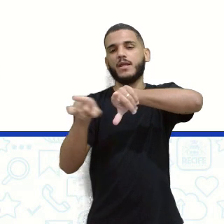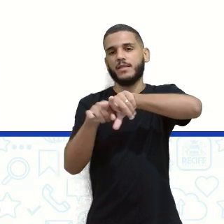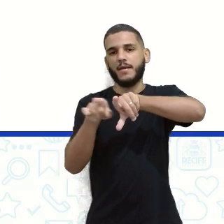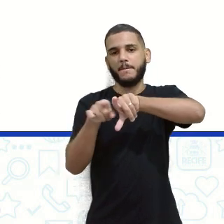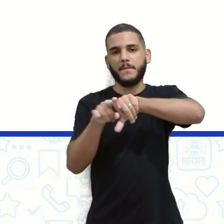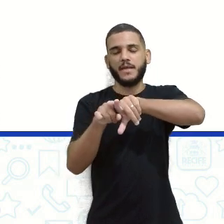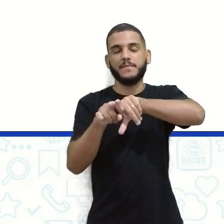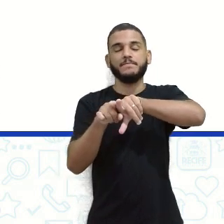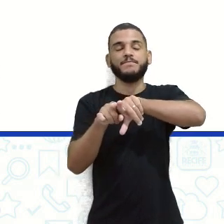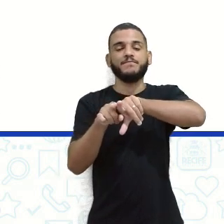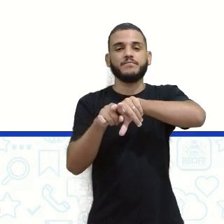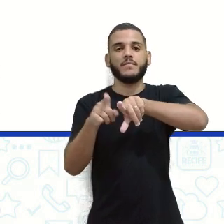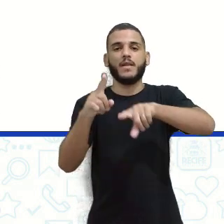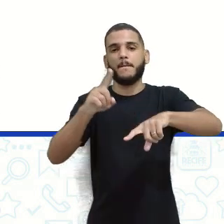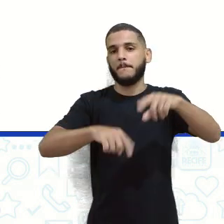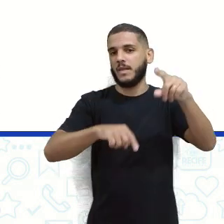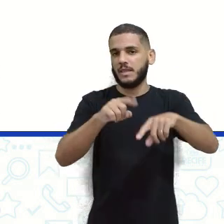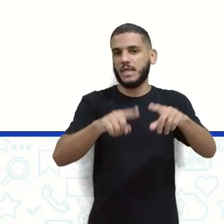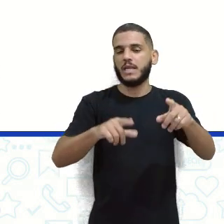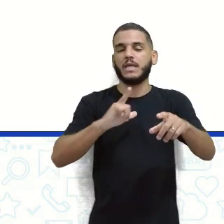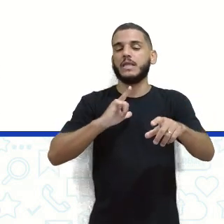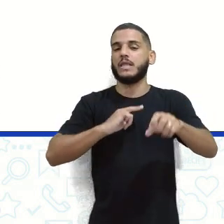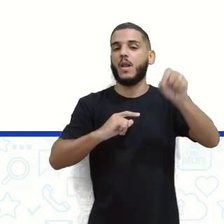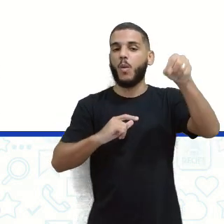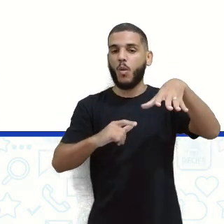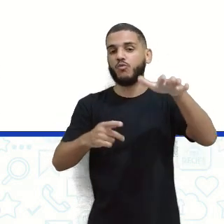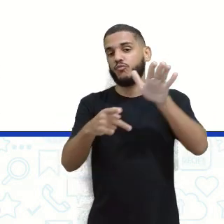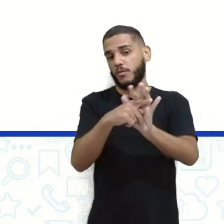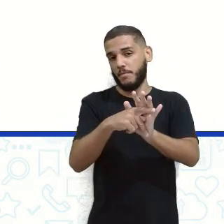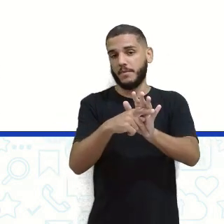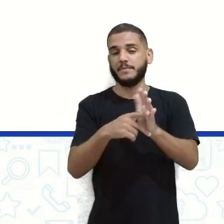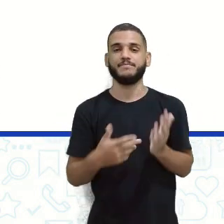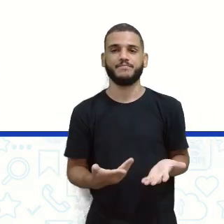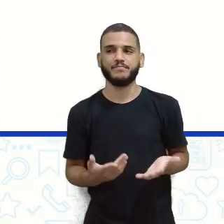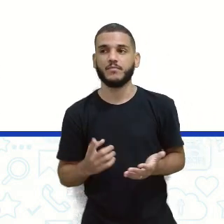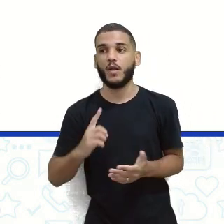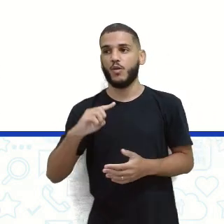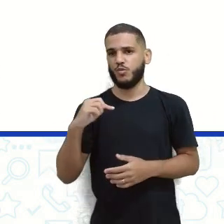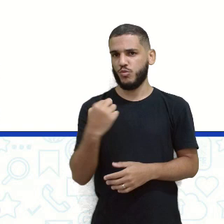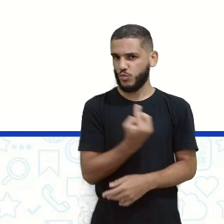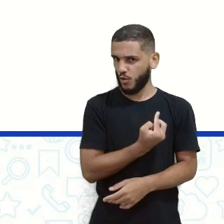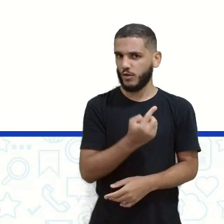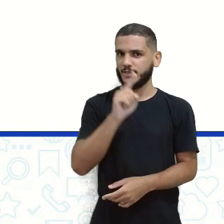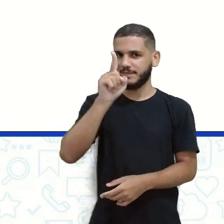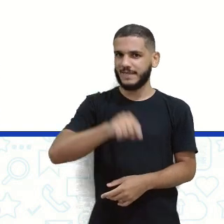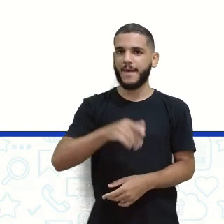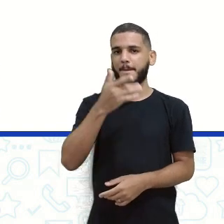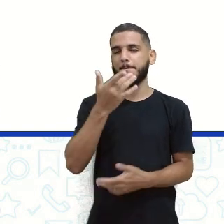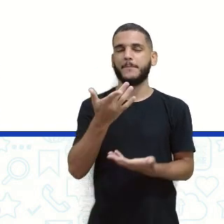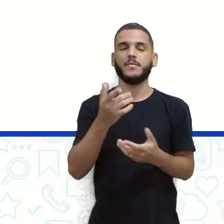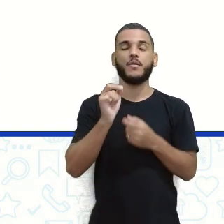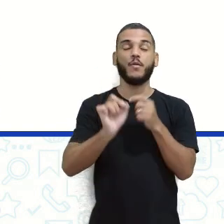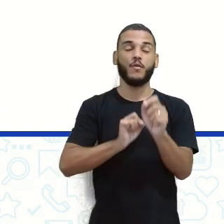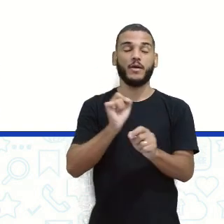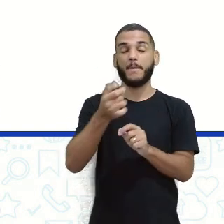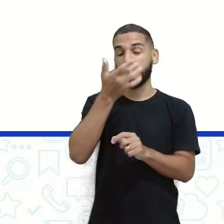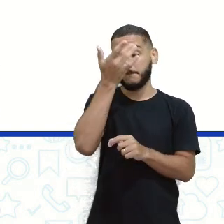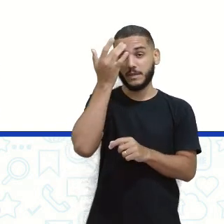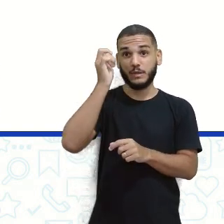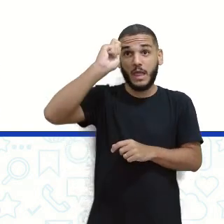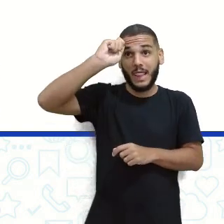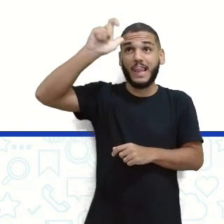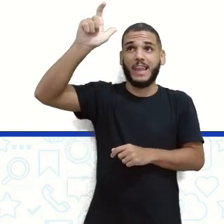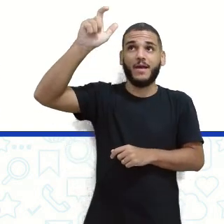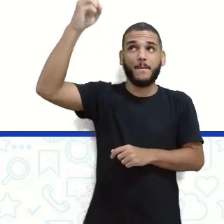iluminados ou corpos que emitem luz, né? Nós, seres humanos, somos corpos iluminados, né? Porque a gente não emite luz. E